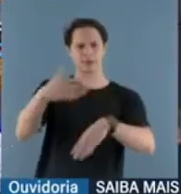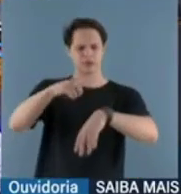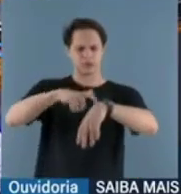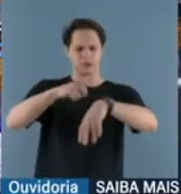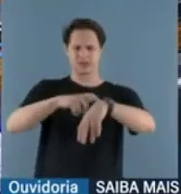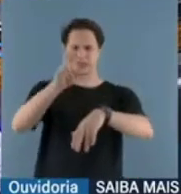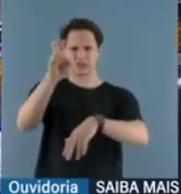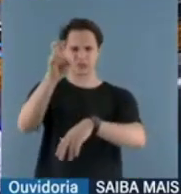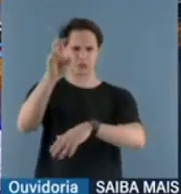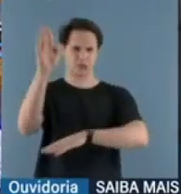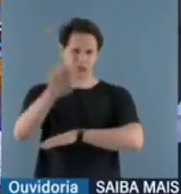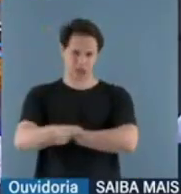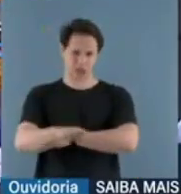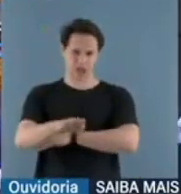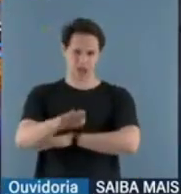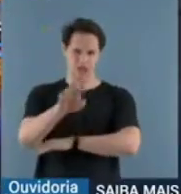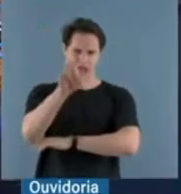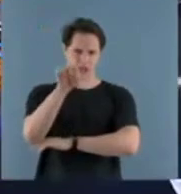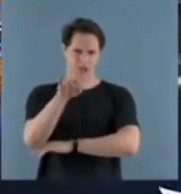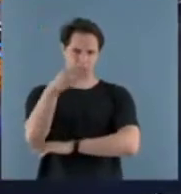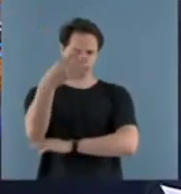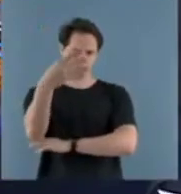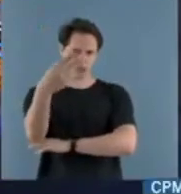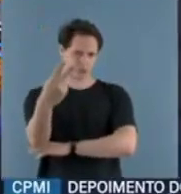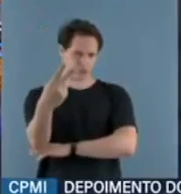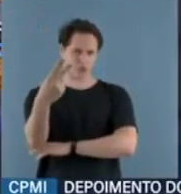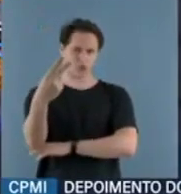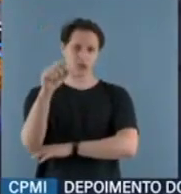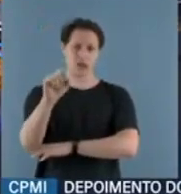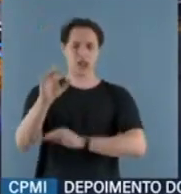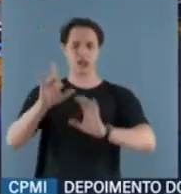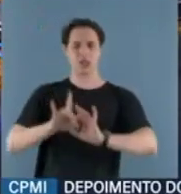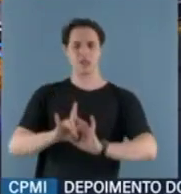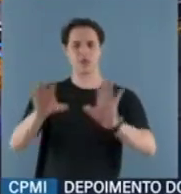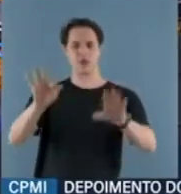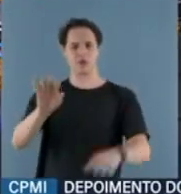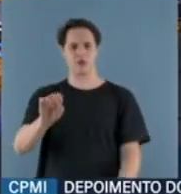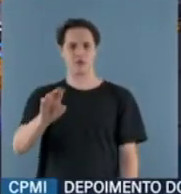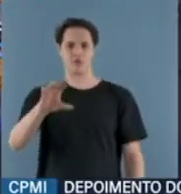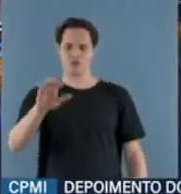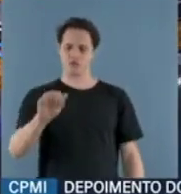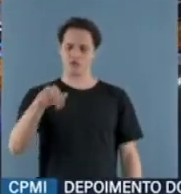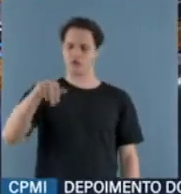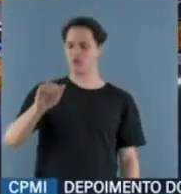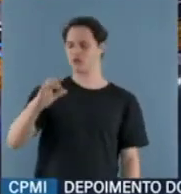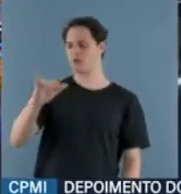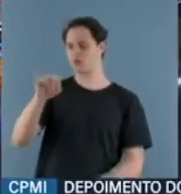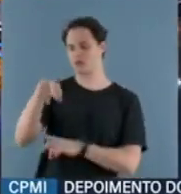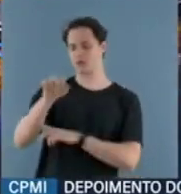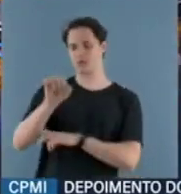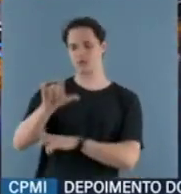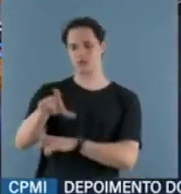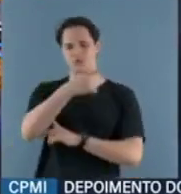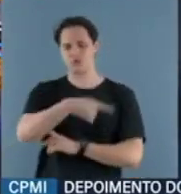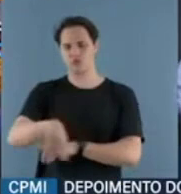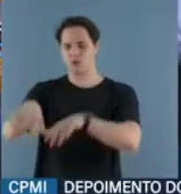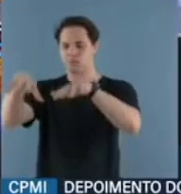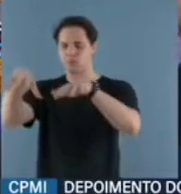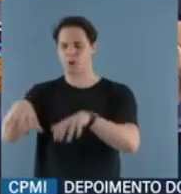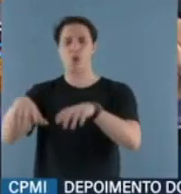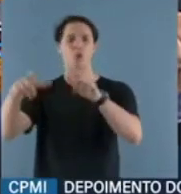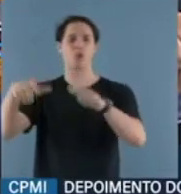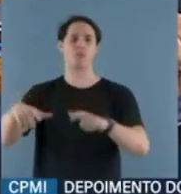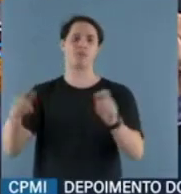da tarde, salvo cinco e quarenta e dois, é quando isso é liberado. Então a Força Nacional de Segurança estava onde poderia